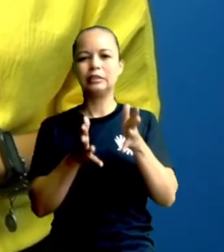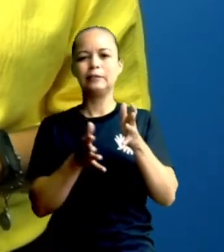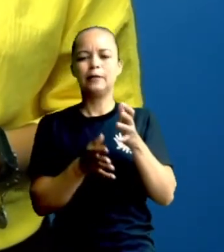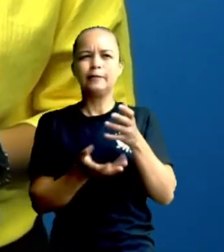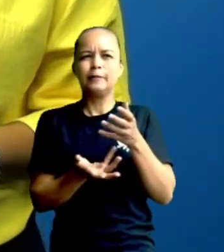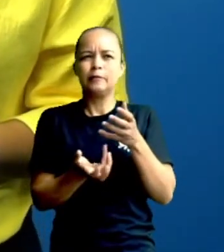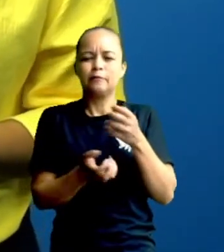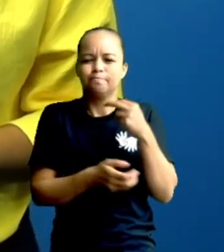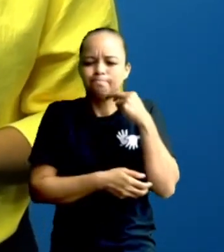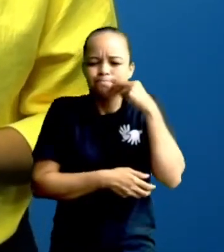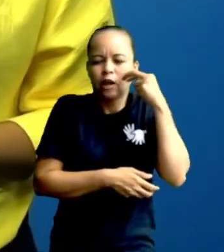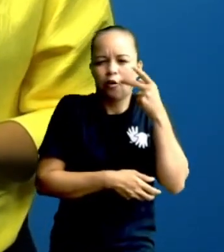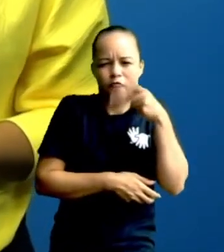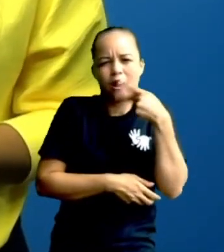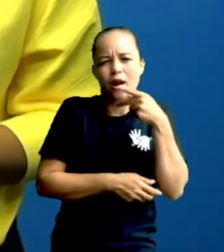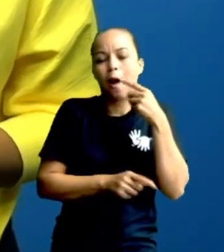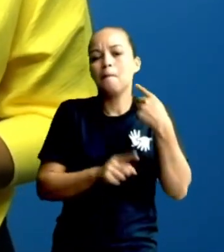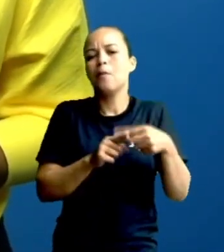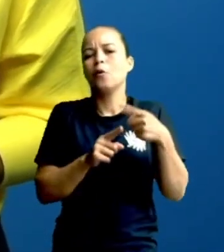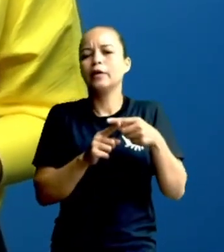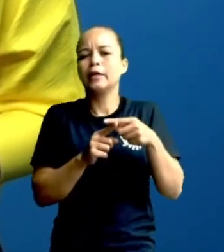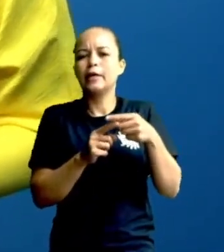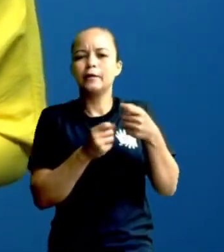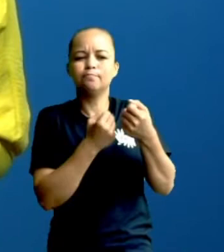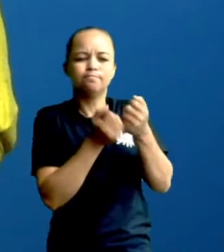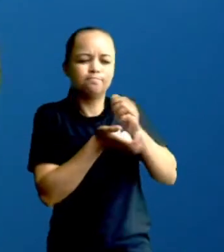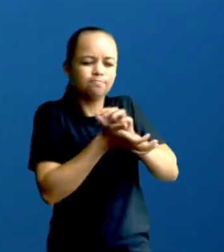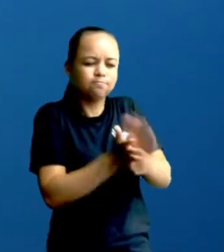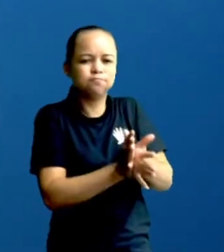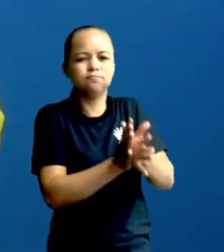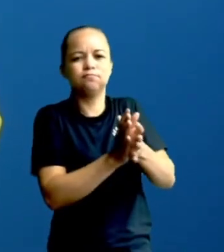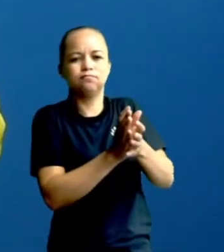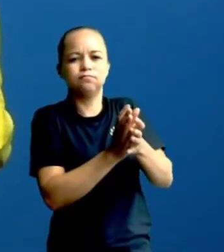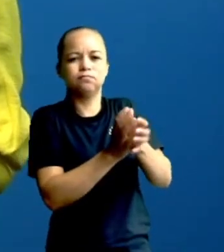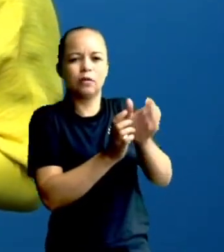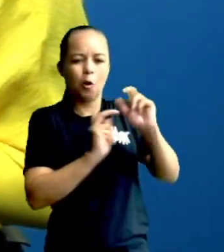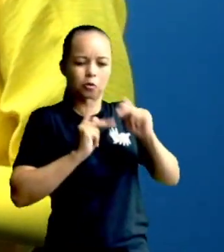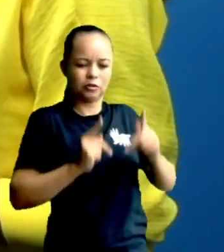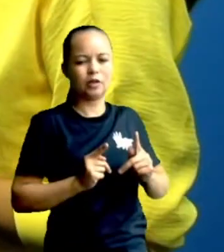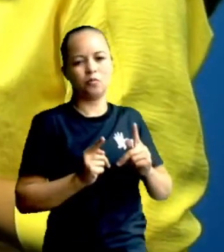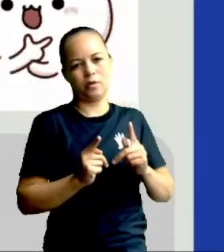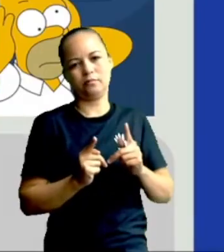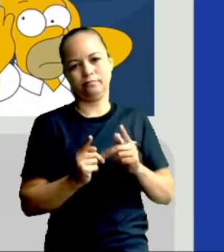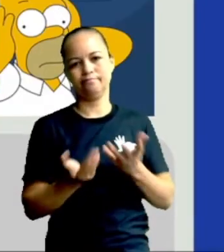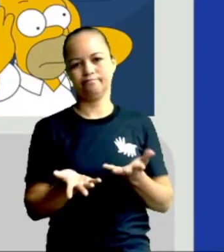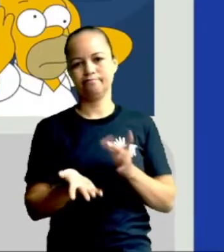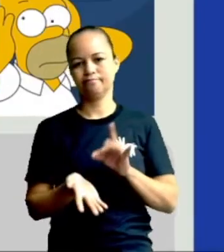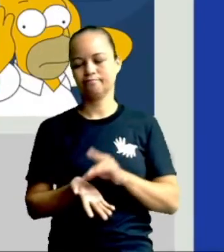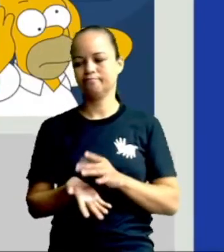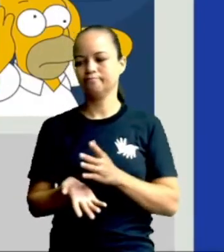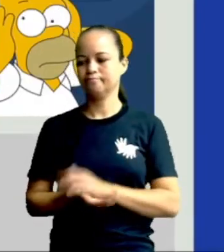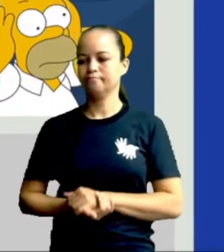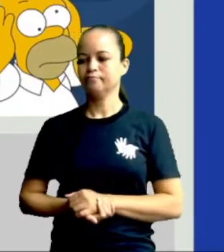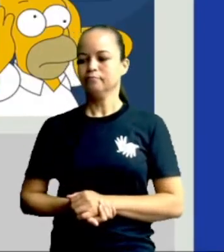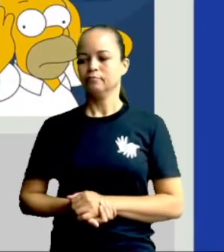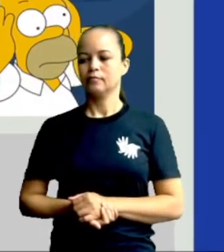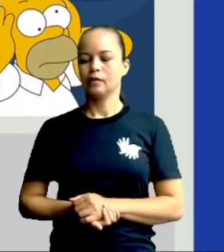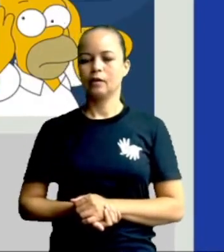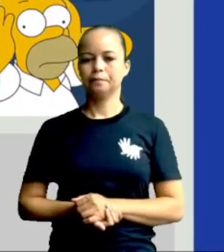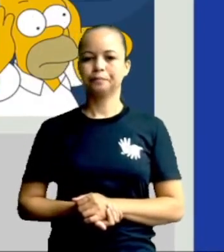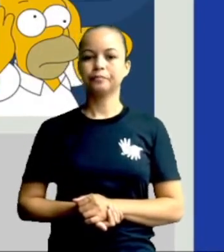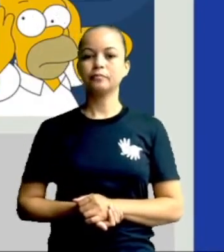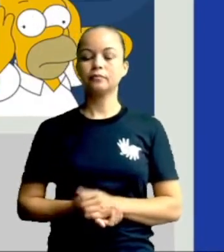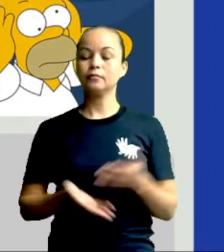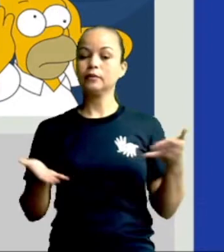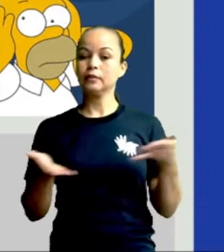vergonha de falar, porque a gente maltratou muito o ser humano. E isso não se faz. Vamos lá? E aí,